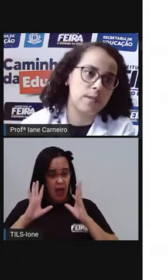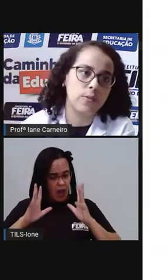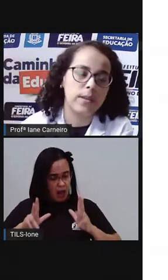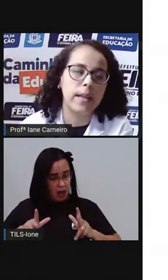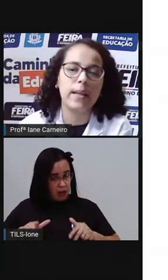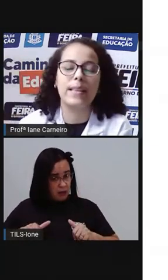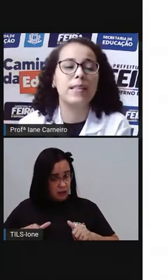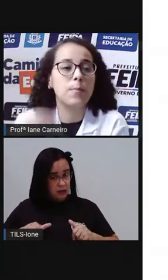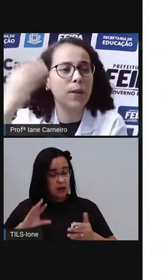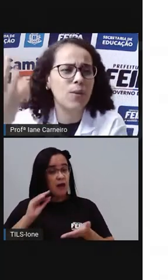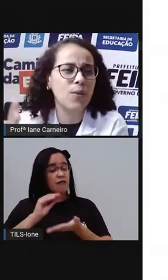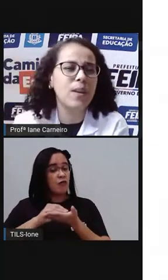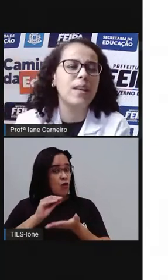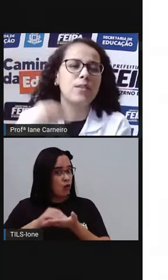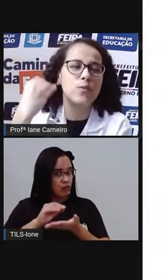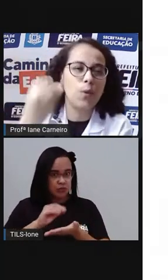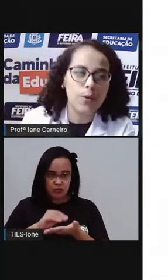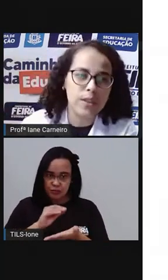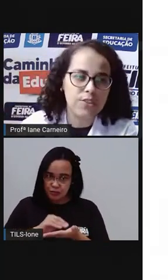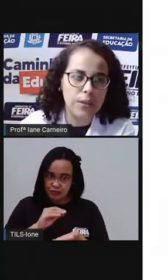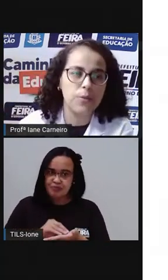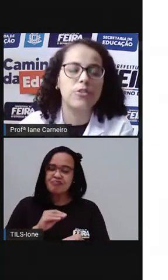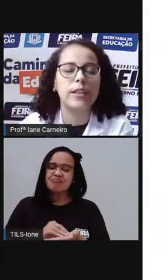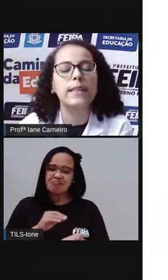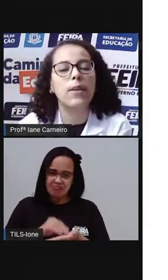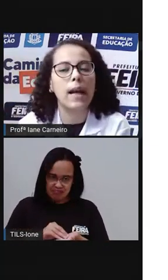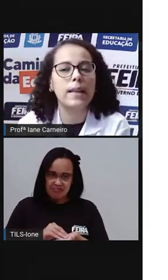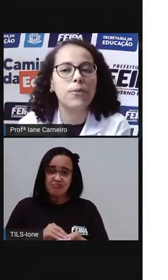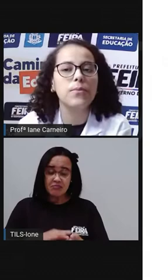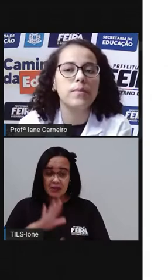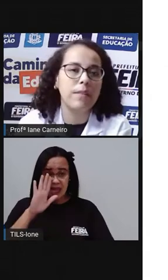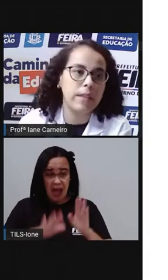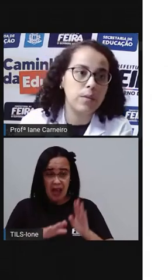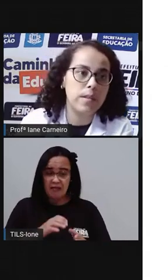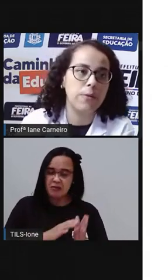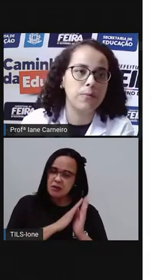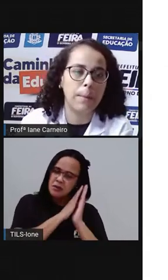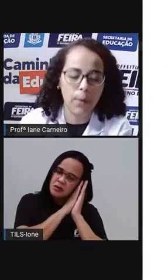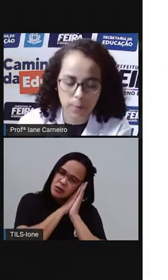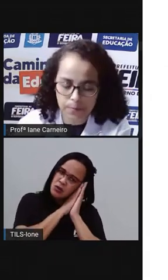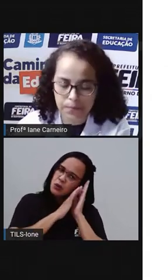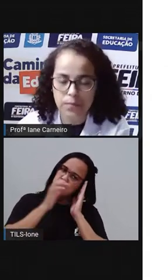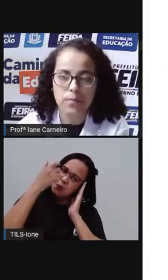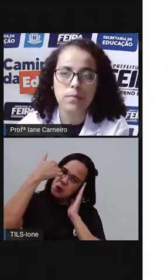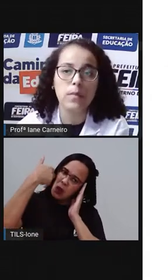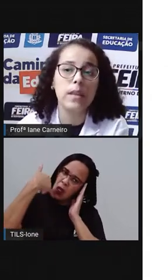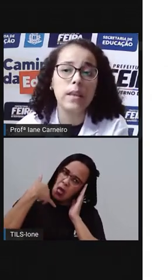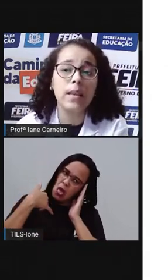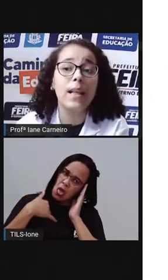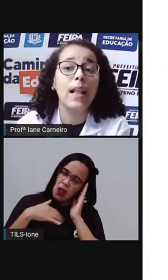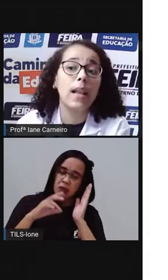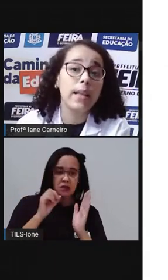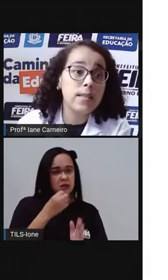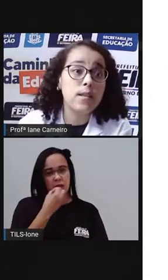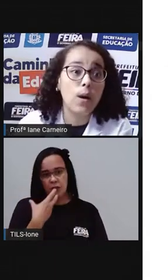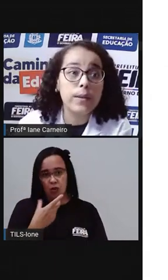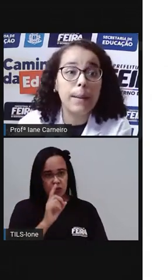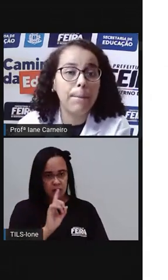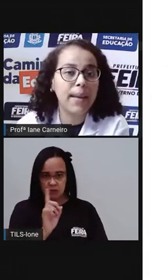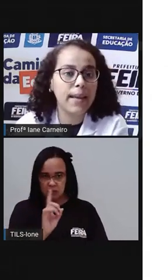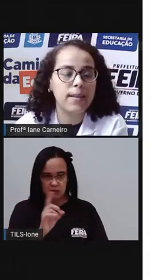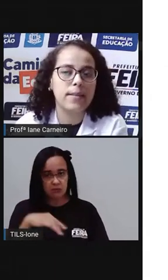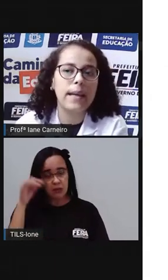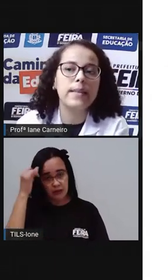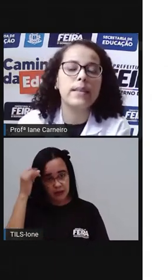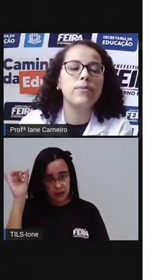outra pessoa, né? Que transpirou, suou durante a noite, né? Então, cada um deve ter o seu, tá bom? E lençol